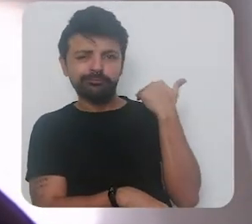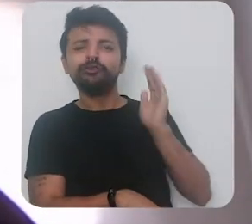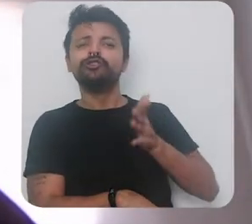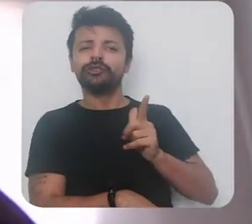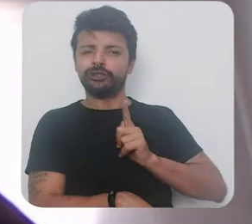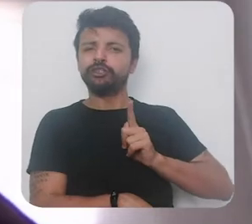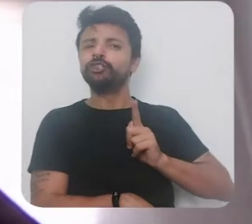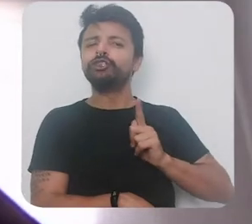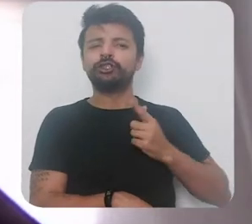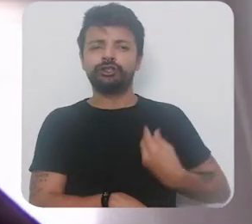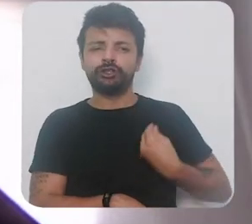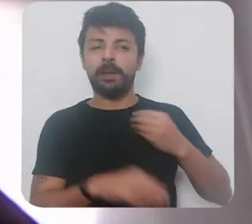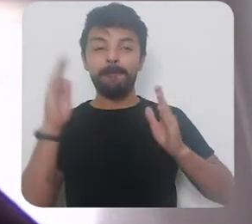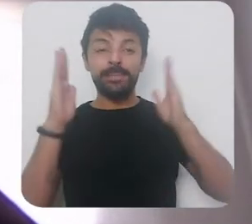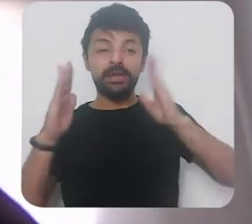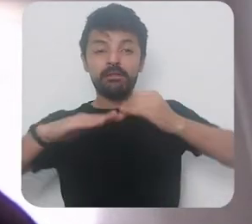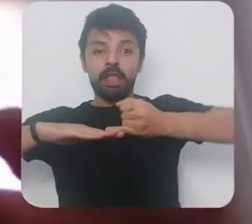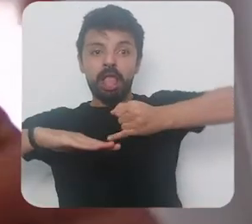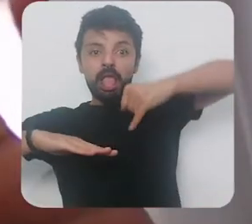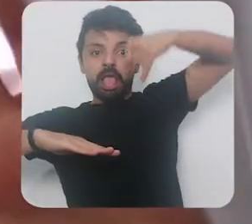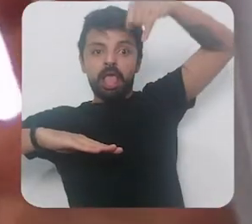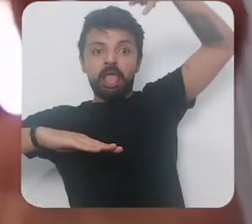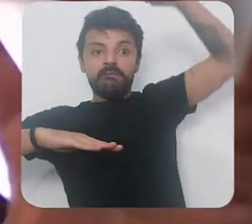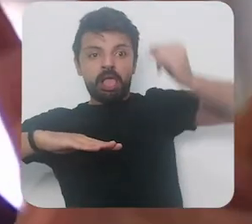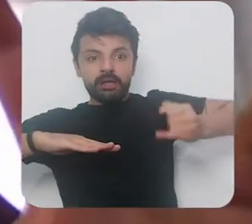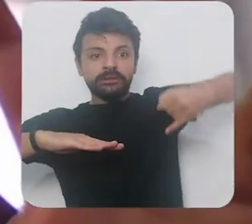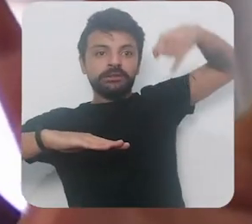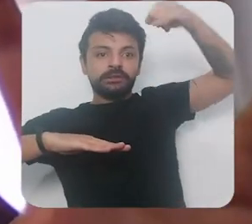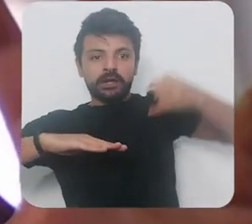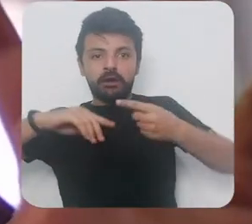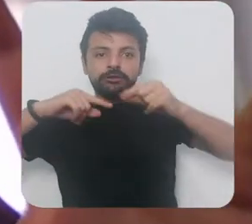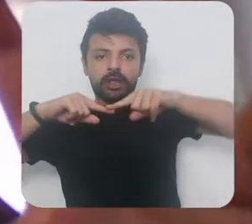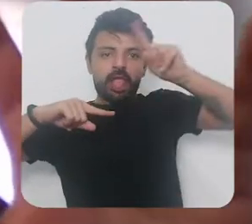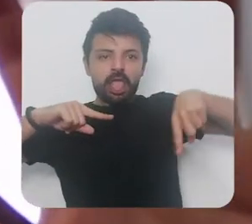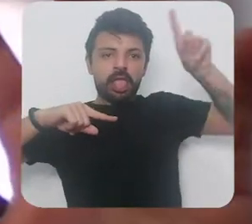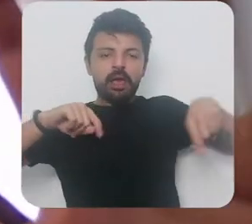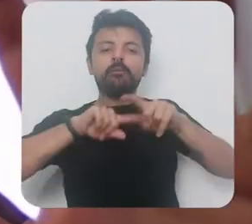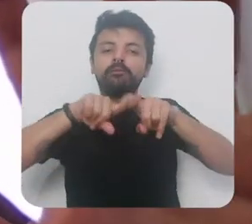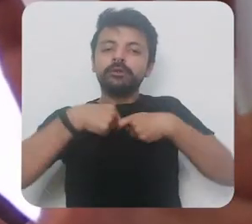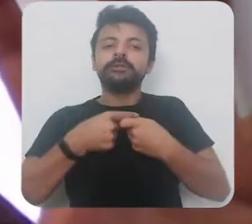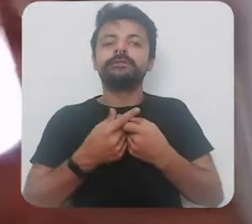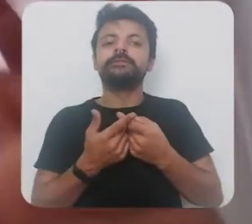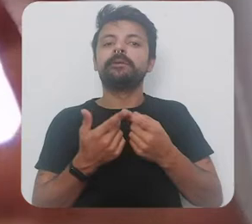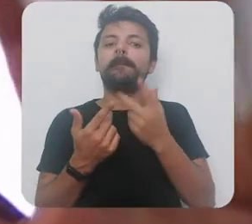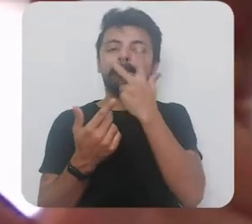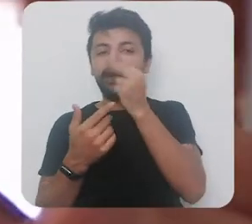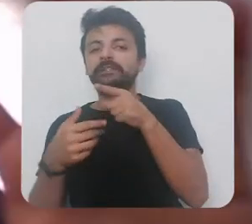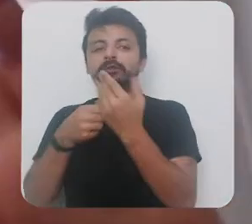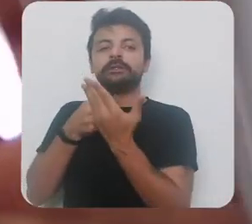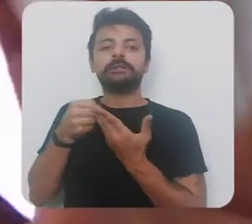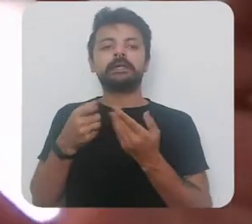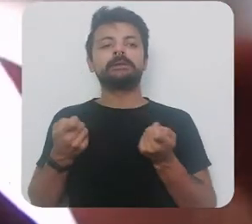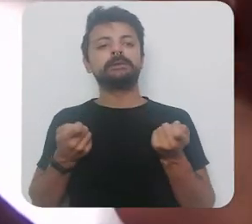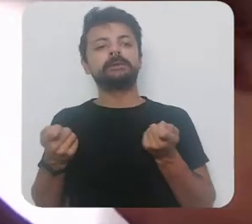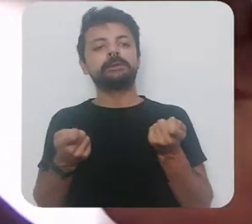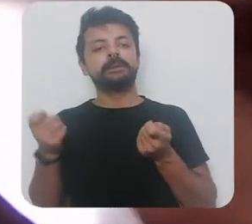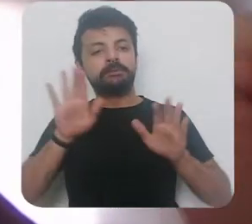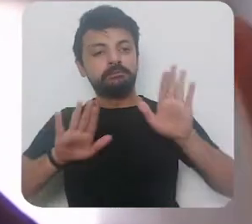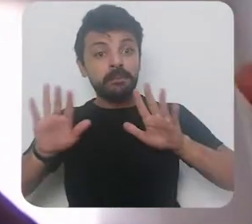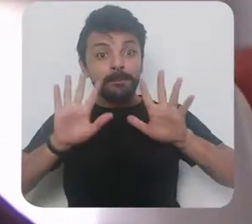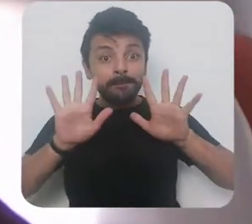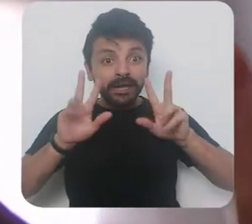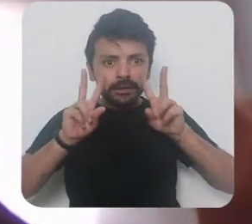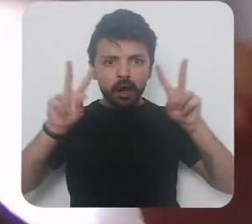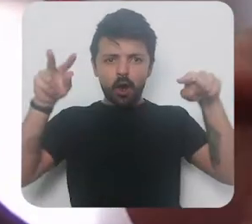período de hiperinflação então se observa uma certa resistência mesmo mas eu diria que diante